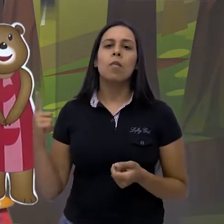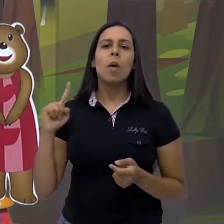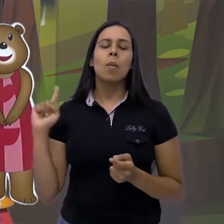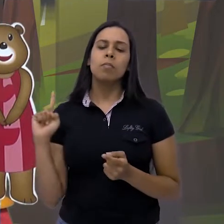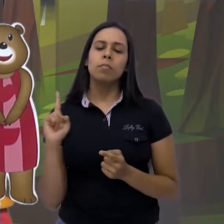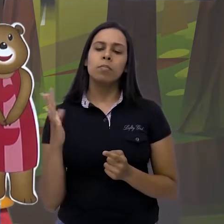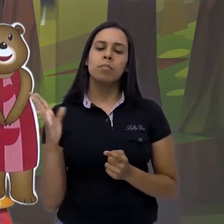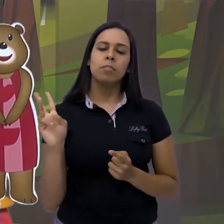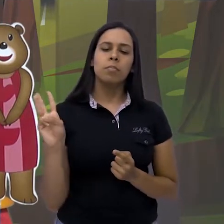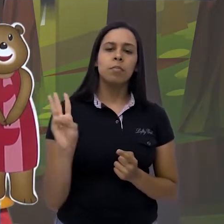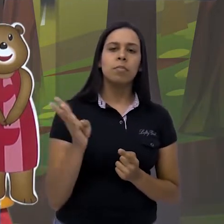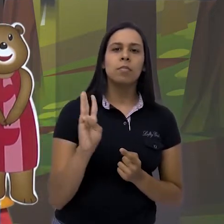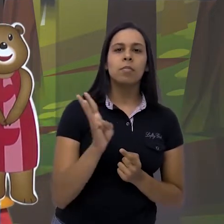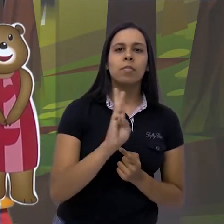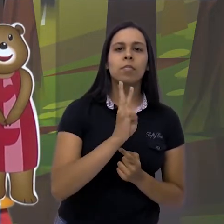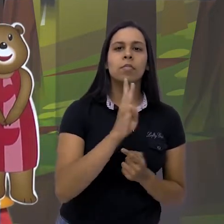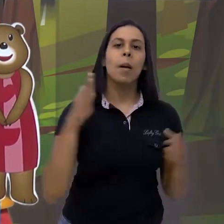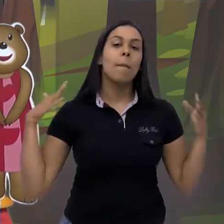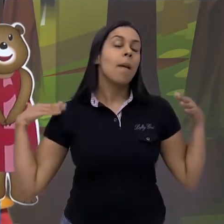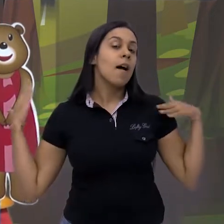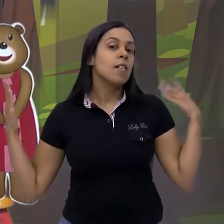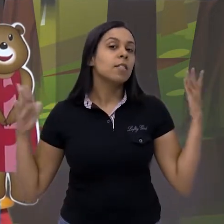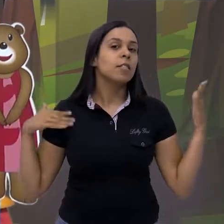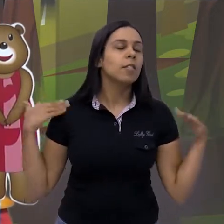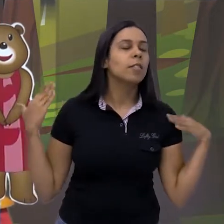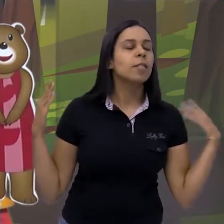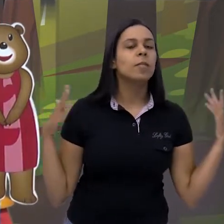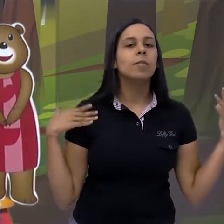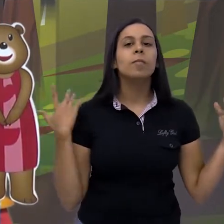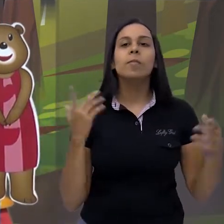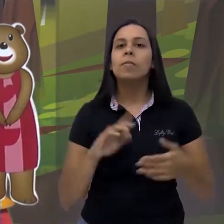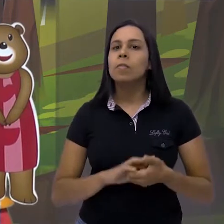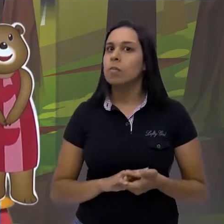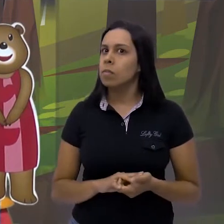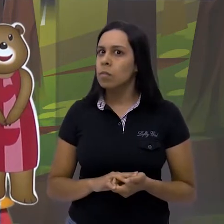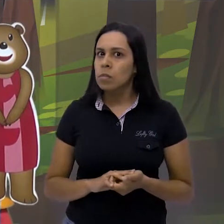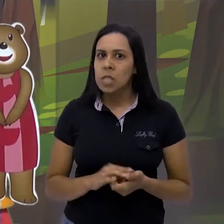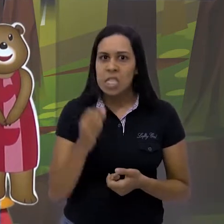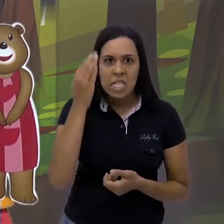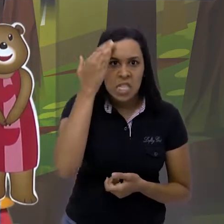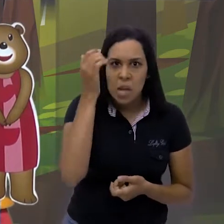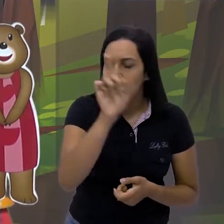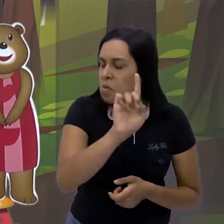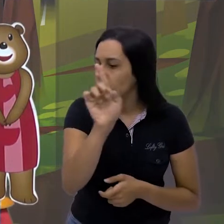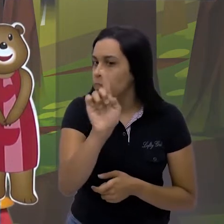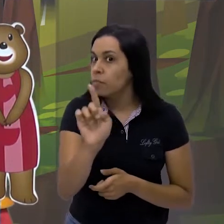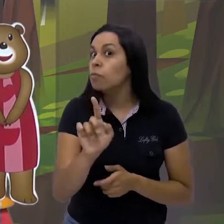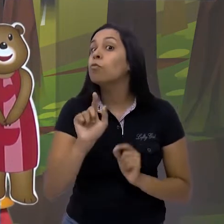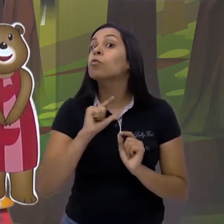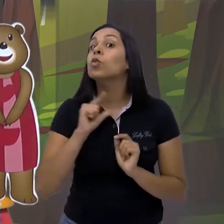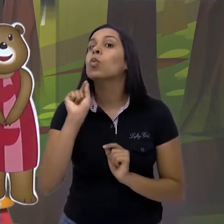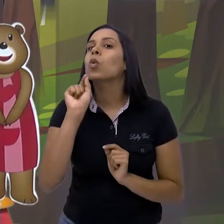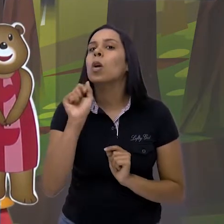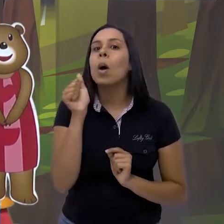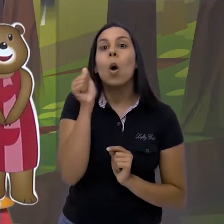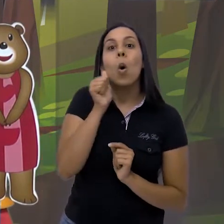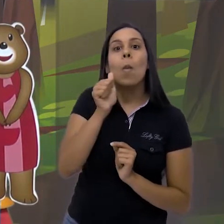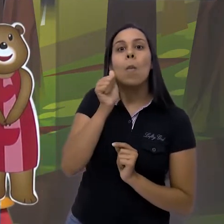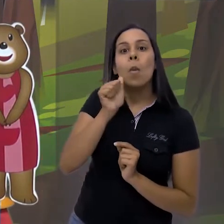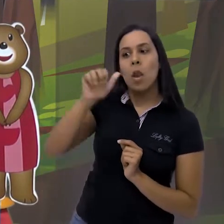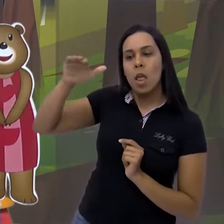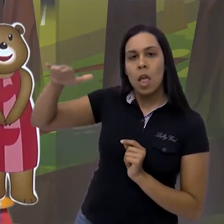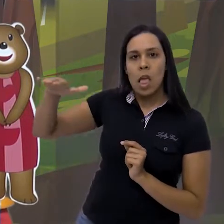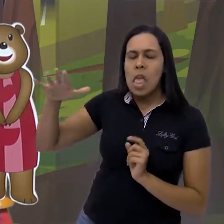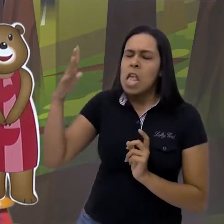foi passear na floresta. Mas por ali, vocês nem sabem, havia uma menina